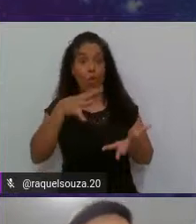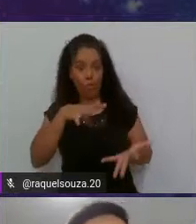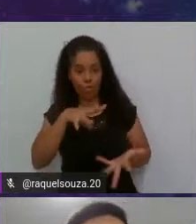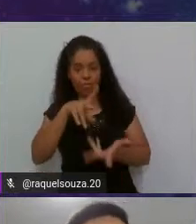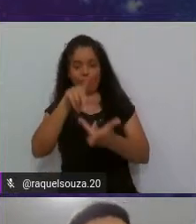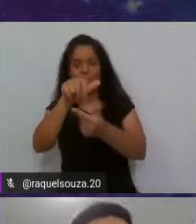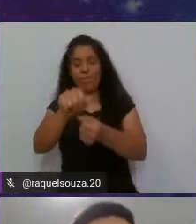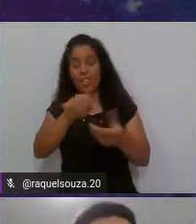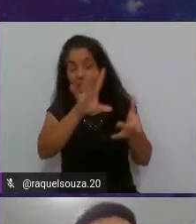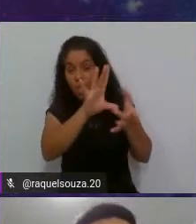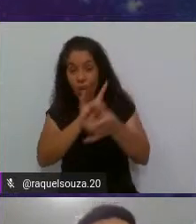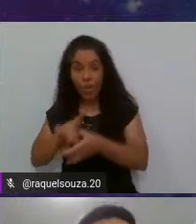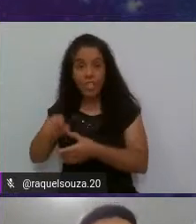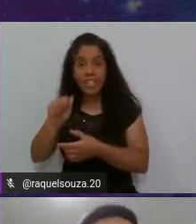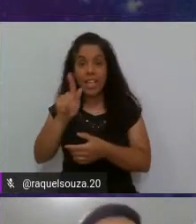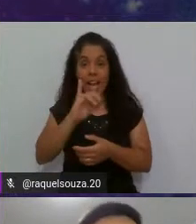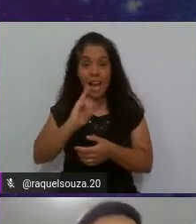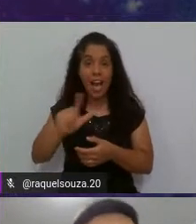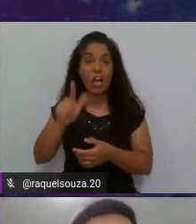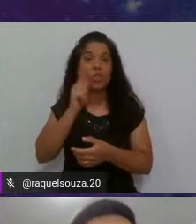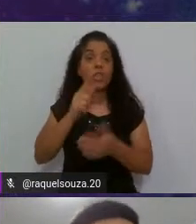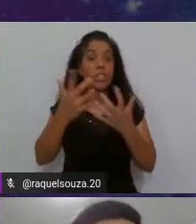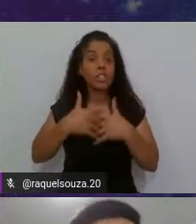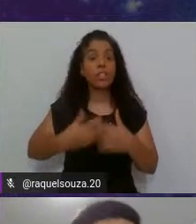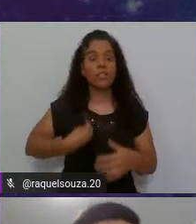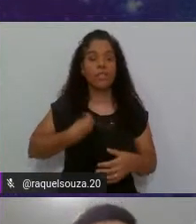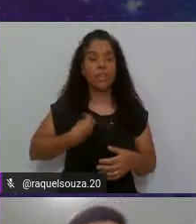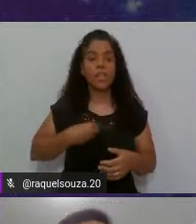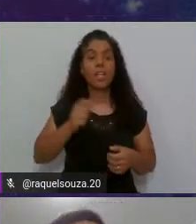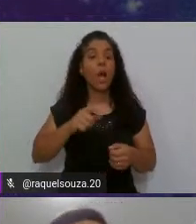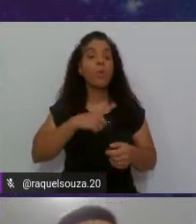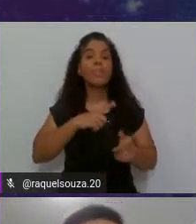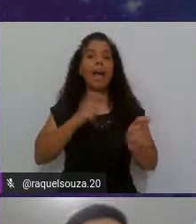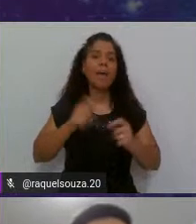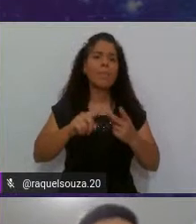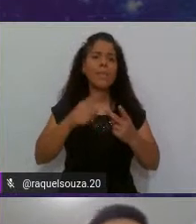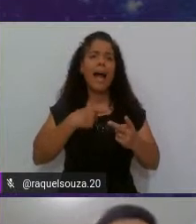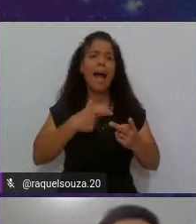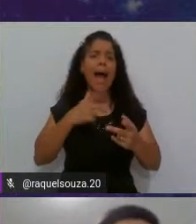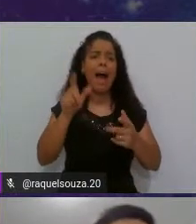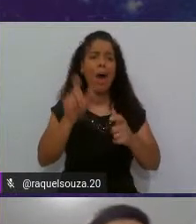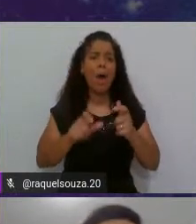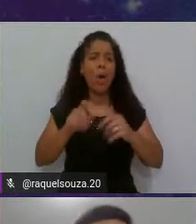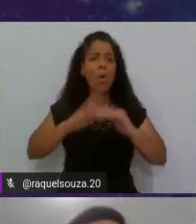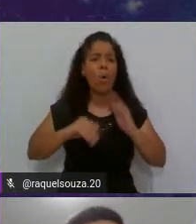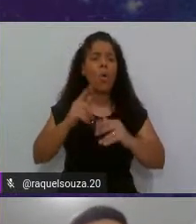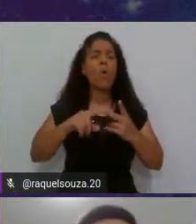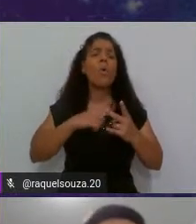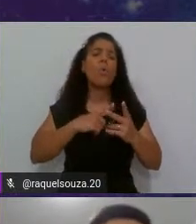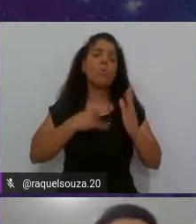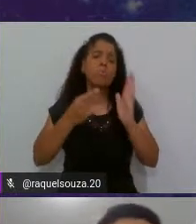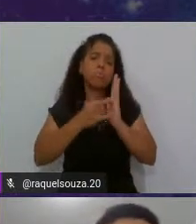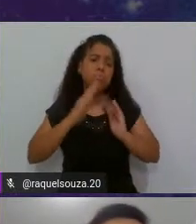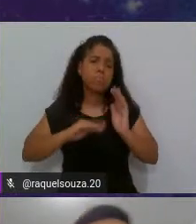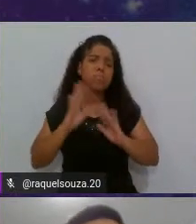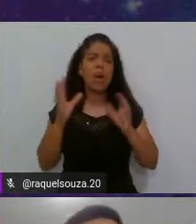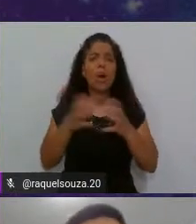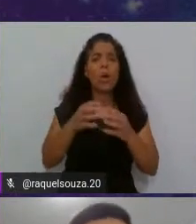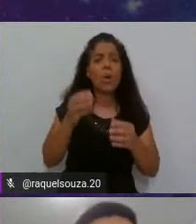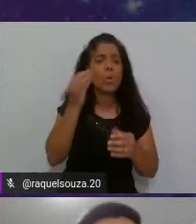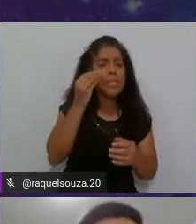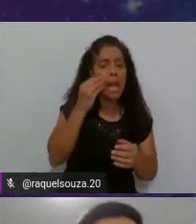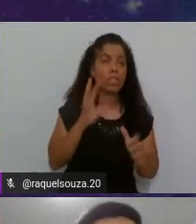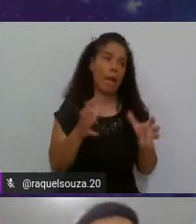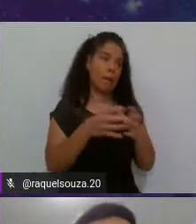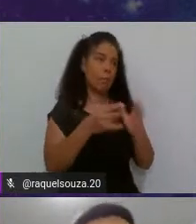contexto ágil que a gente vivencia, não tem mais espaço para aquelas briguinhas de ah, o desenvolvedor, ah, o teste, a equipe de dev fez isso,